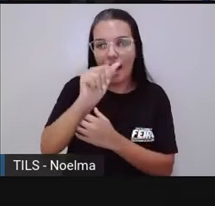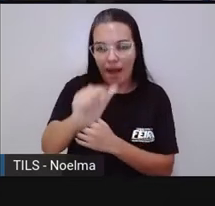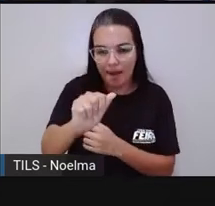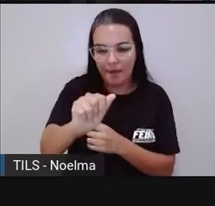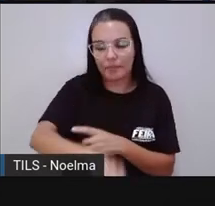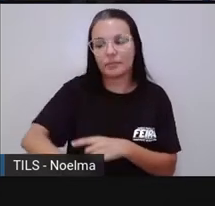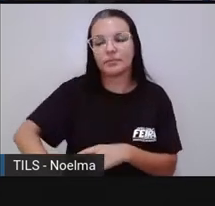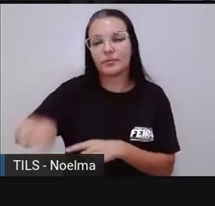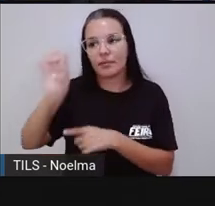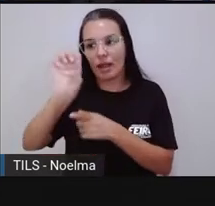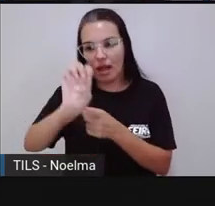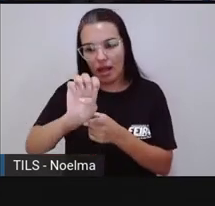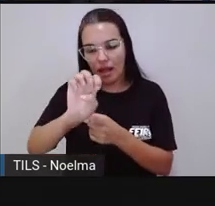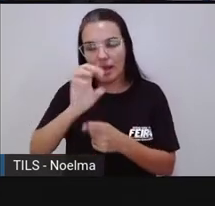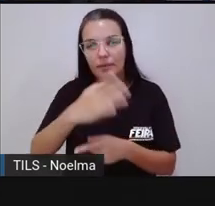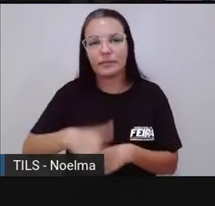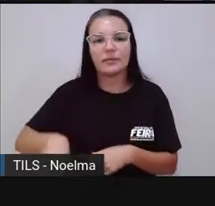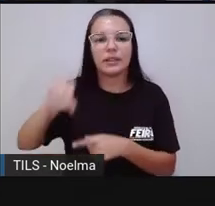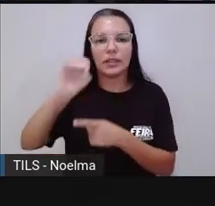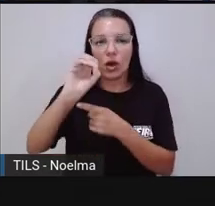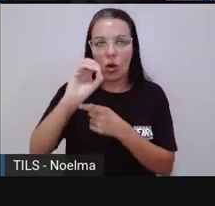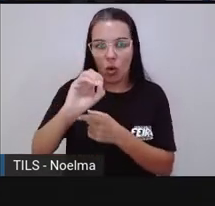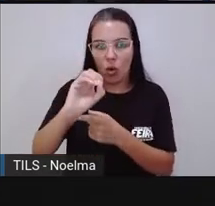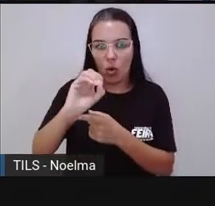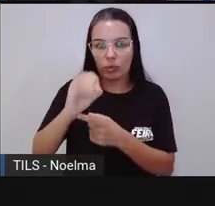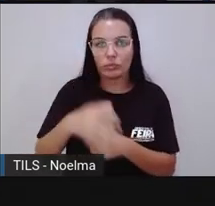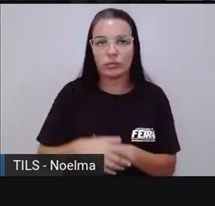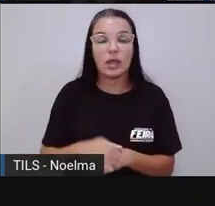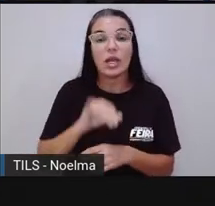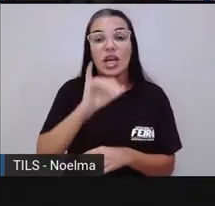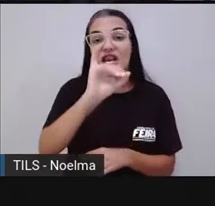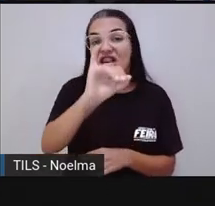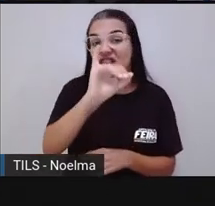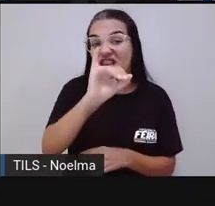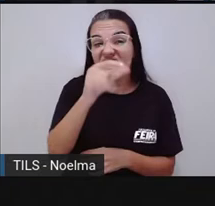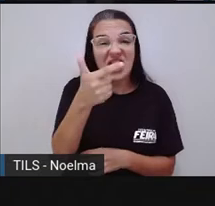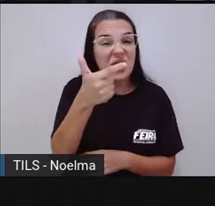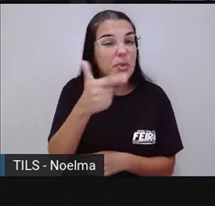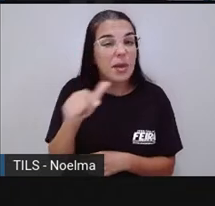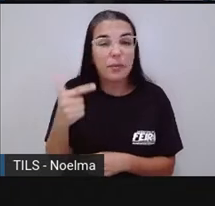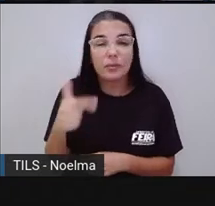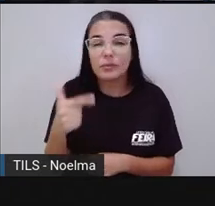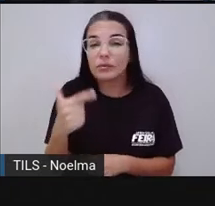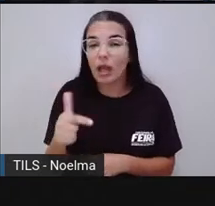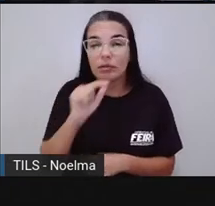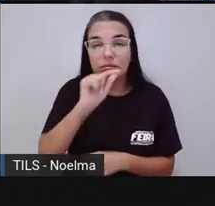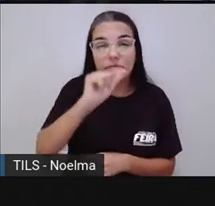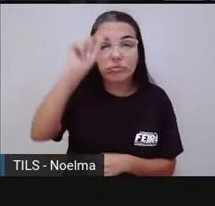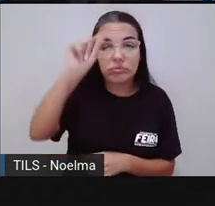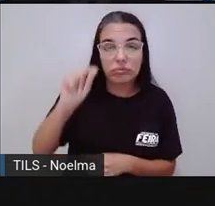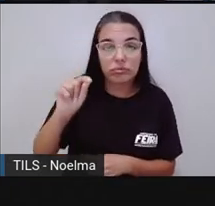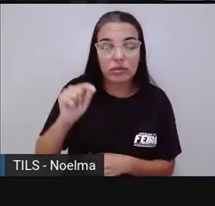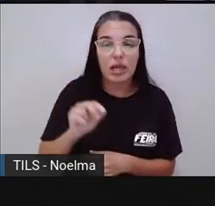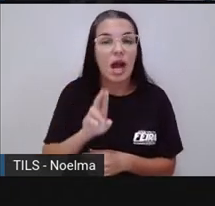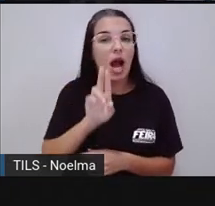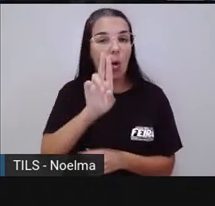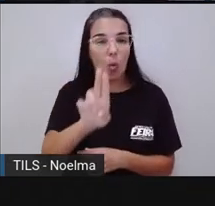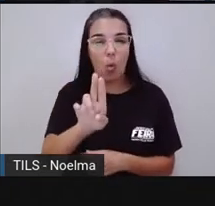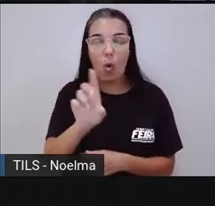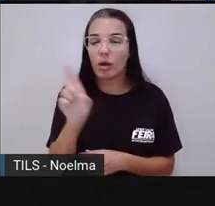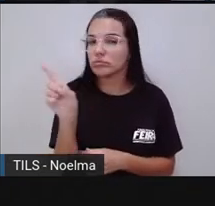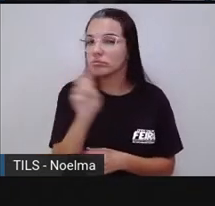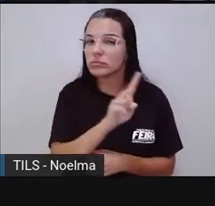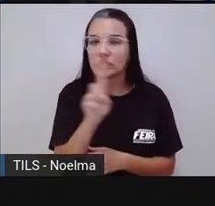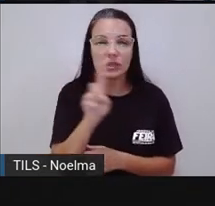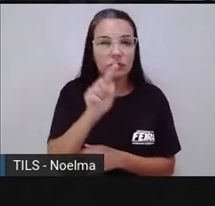A gente não vai ver aí a letra I com acento circunflexo em nenhuma palavra. E também a letra I, ela